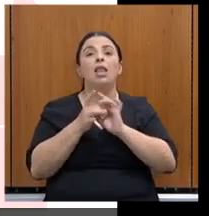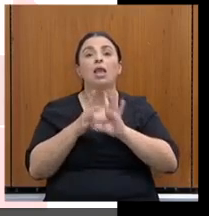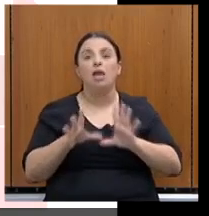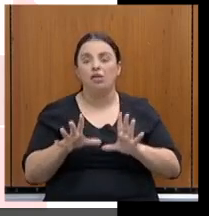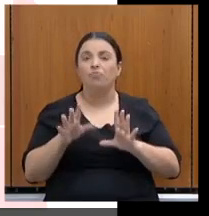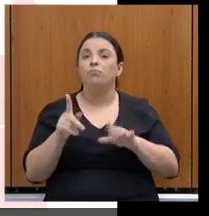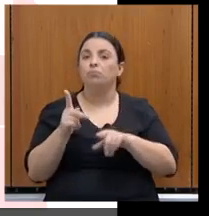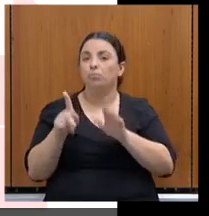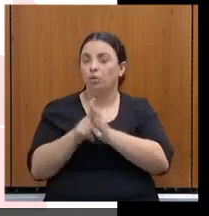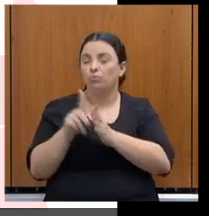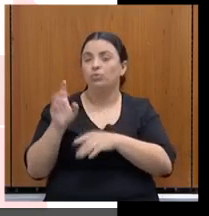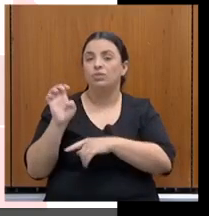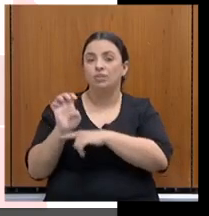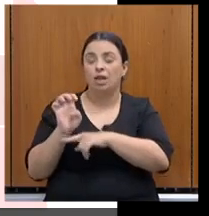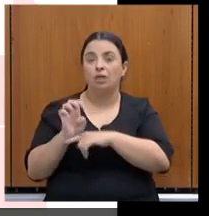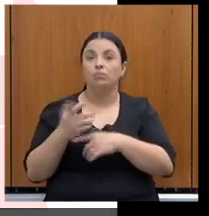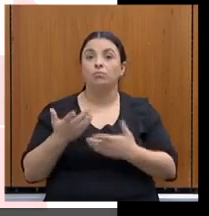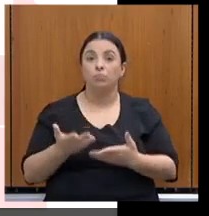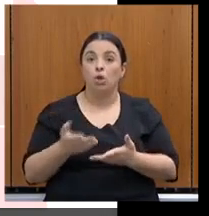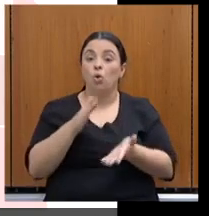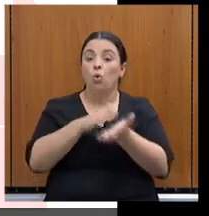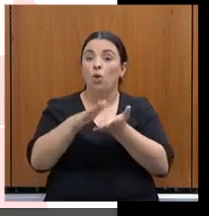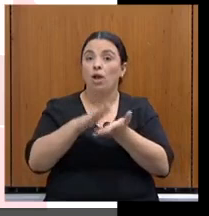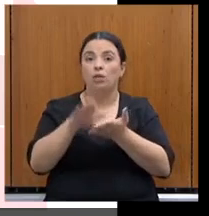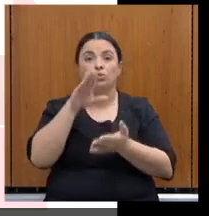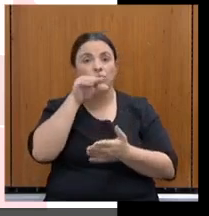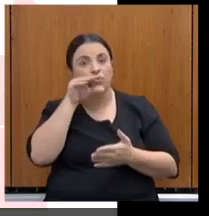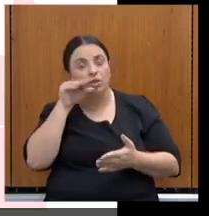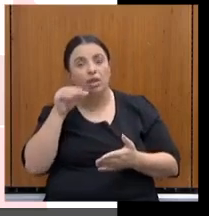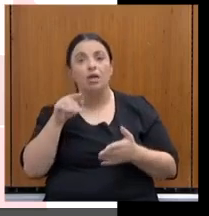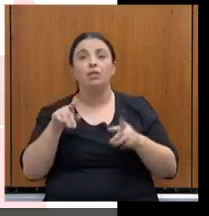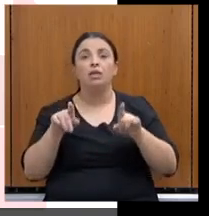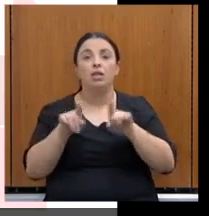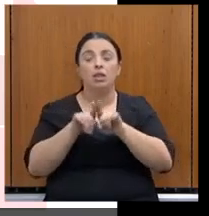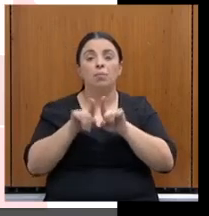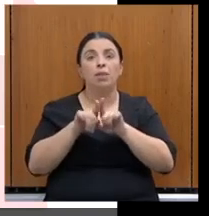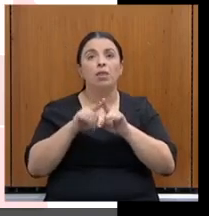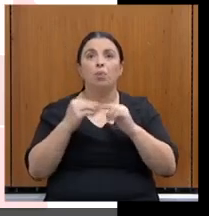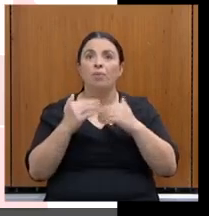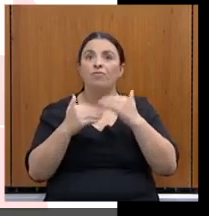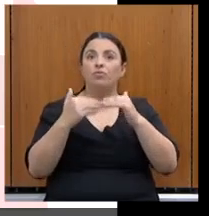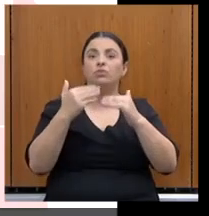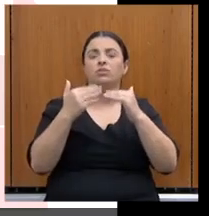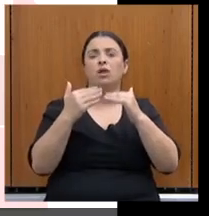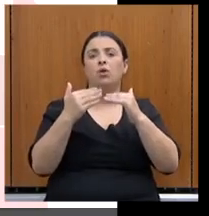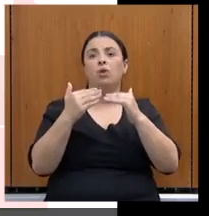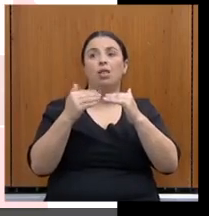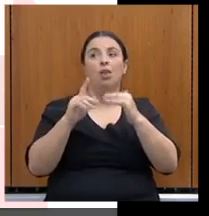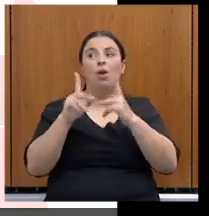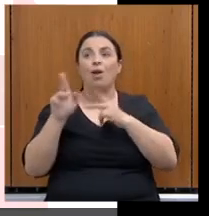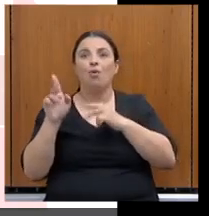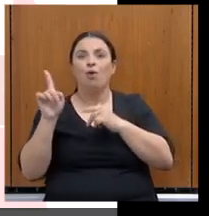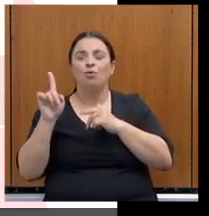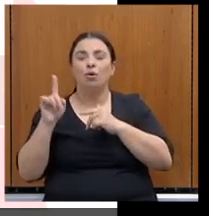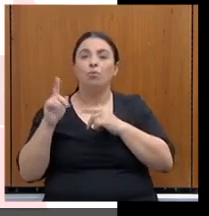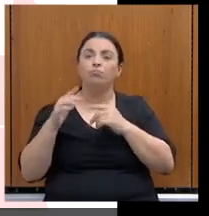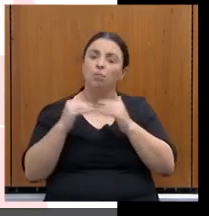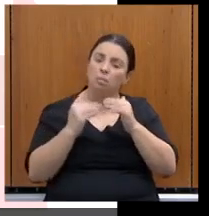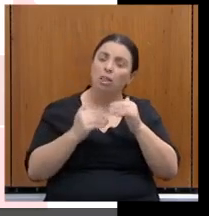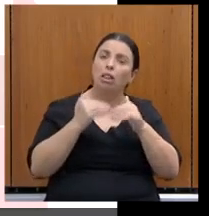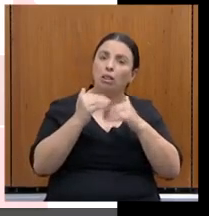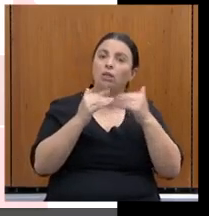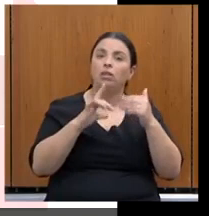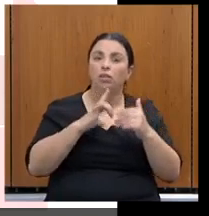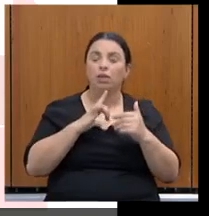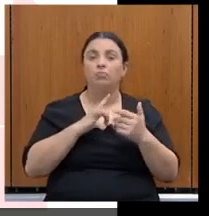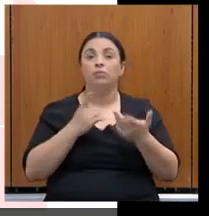ela tem uma evolução não na mesma dimensão, uma dimensão menor, e o índice da